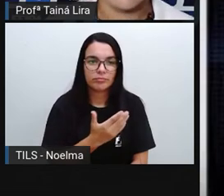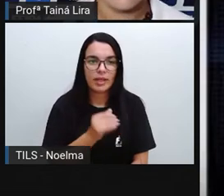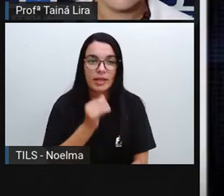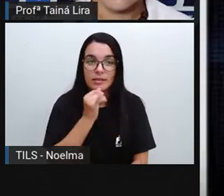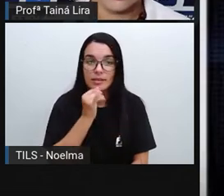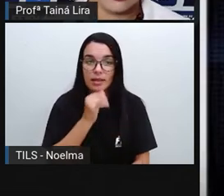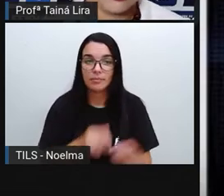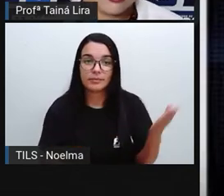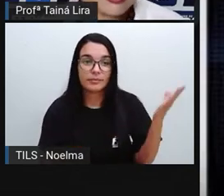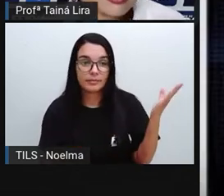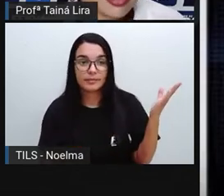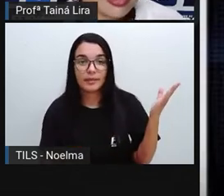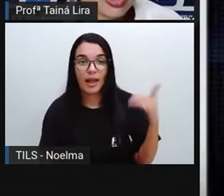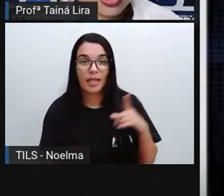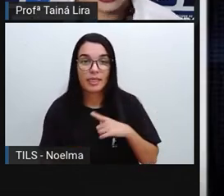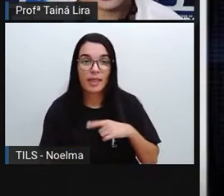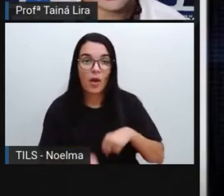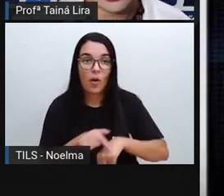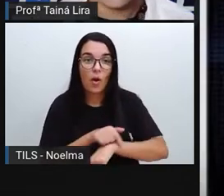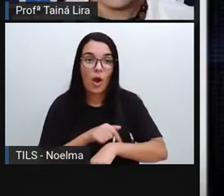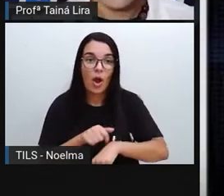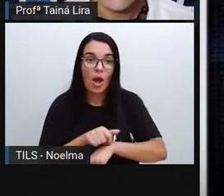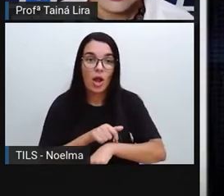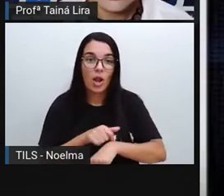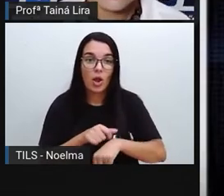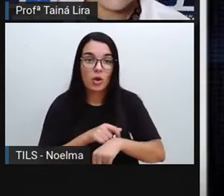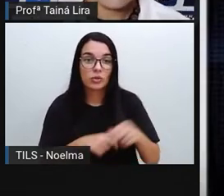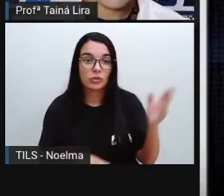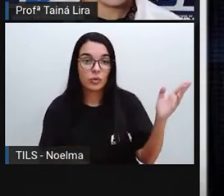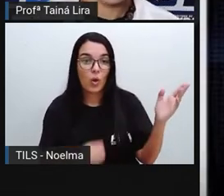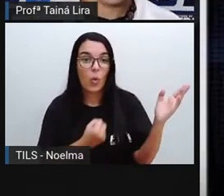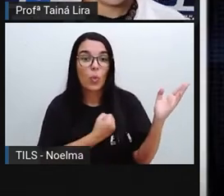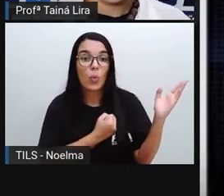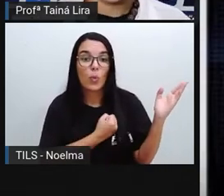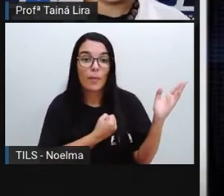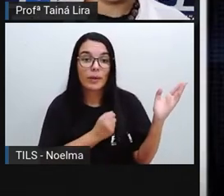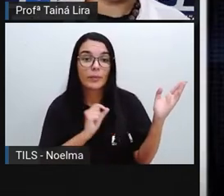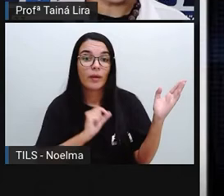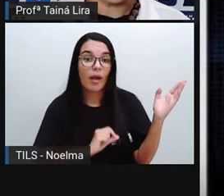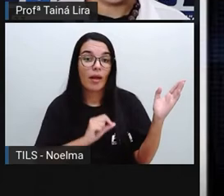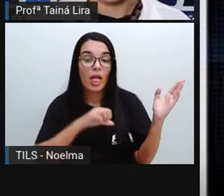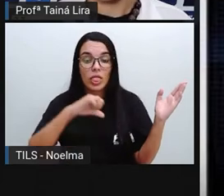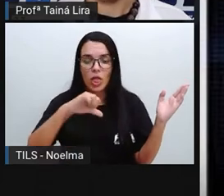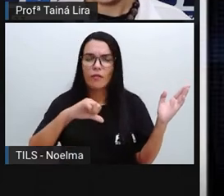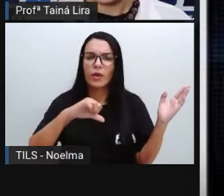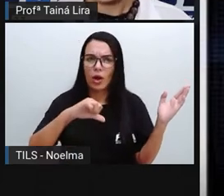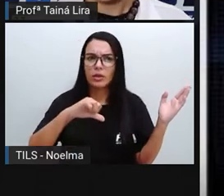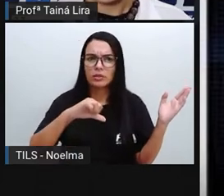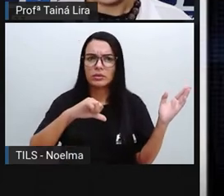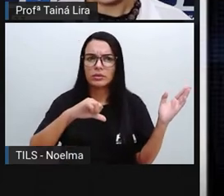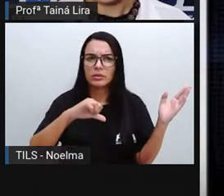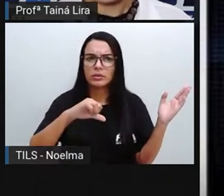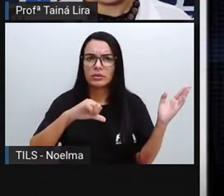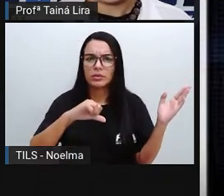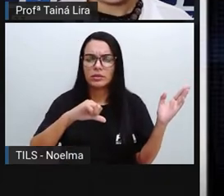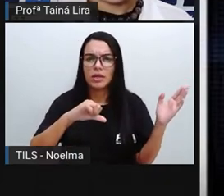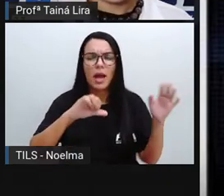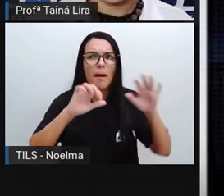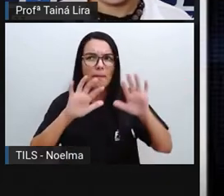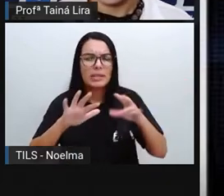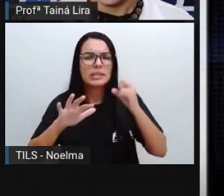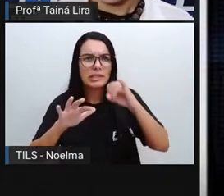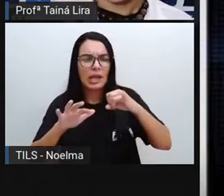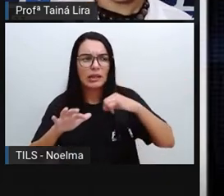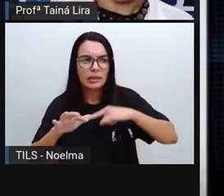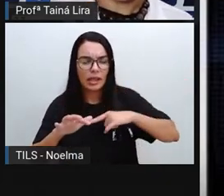por exemplo, aqui nós temos esse relógio digital que está marcando aqui, olha, nove horas. Aí a gente pode olhar